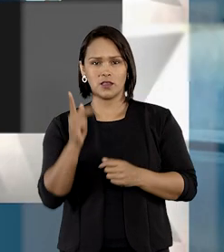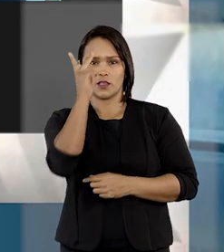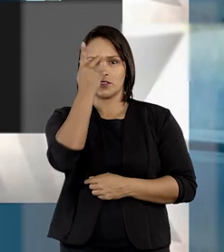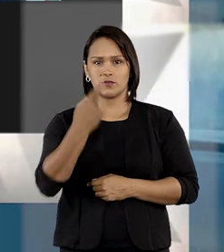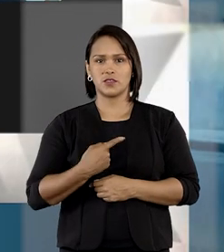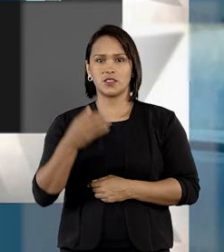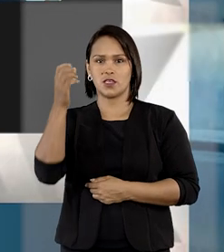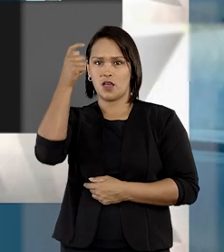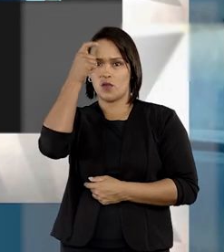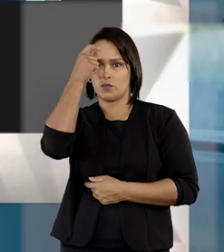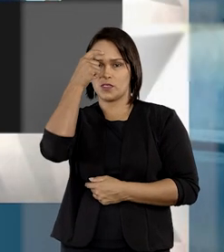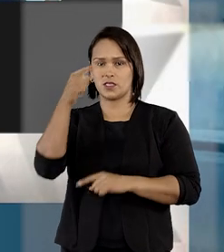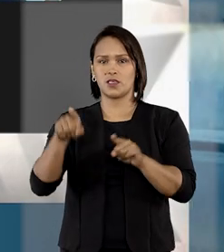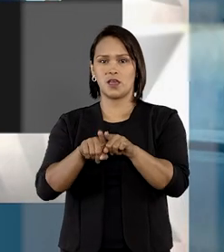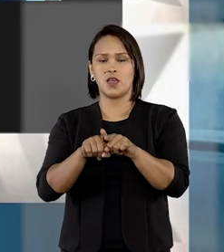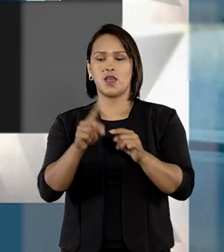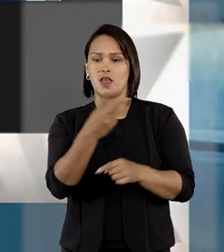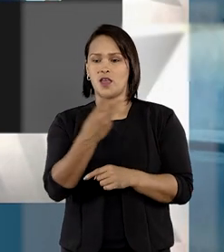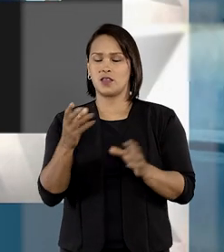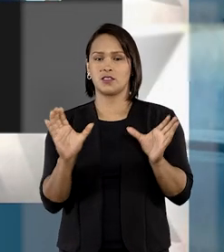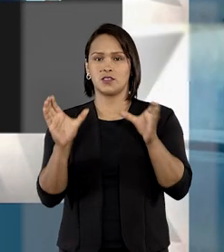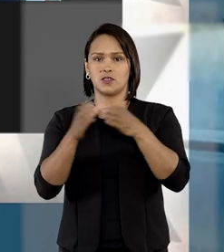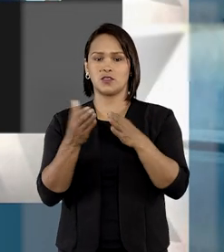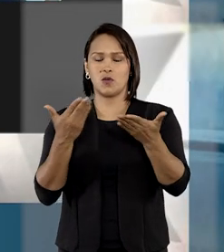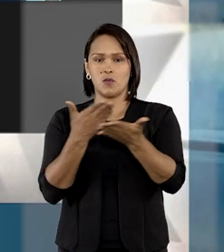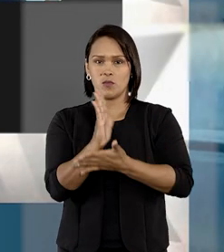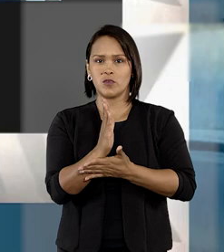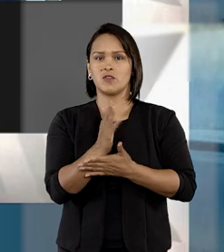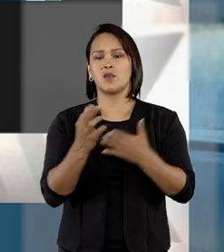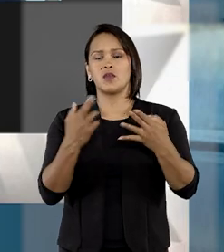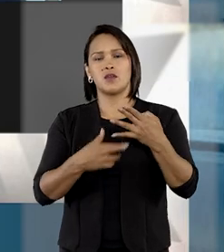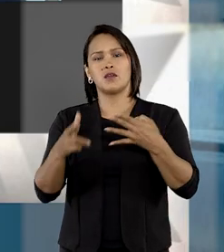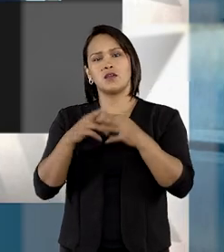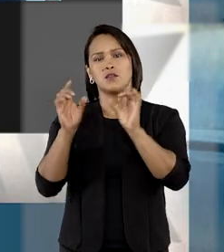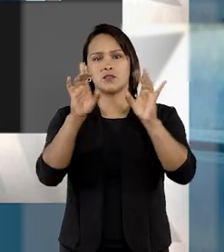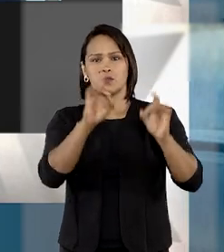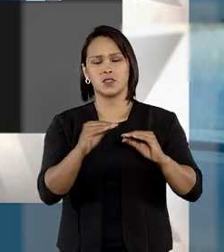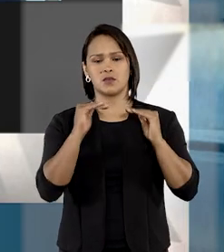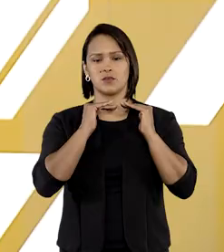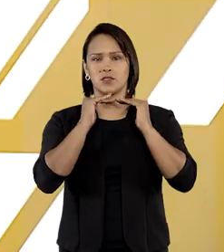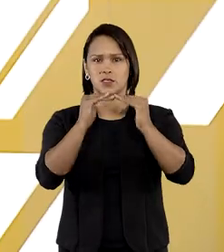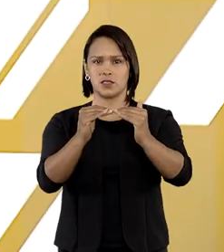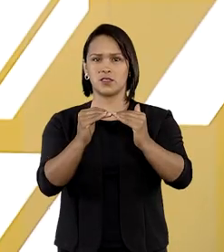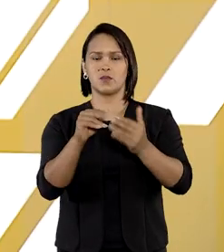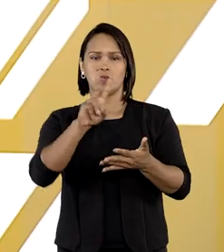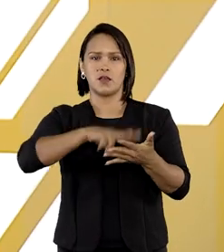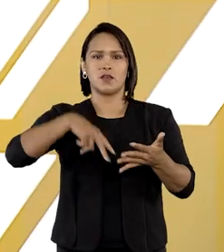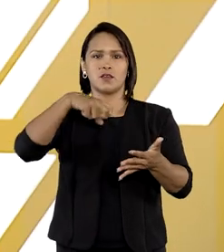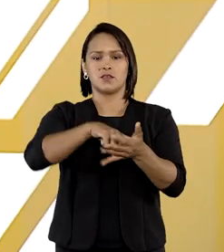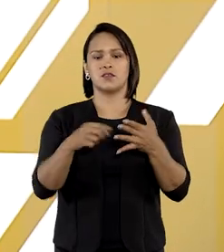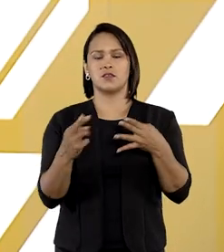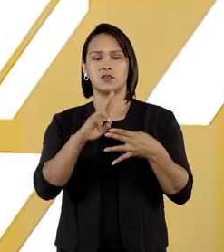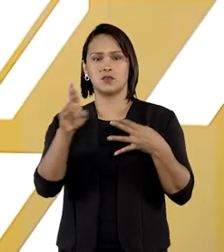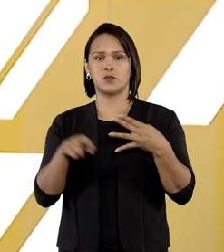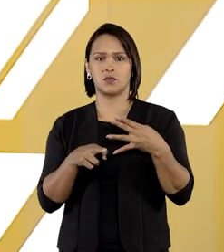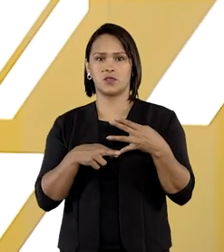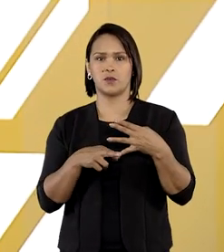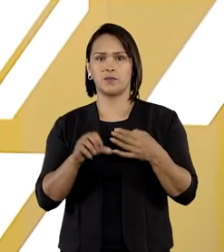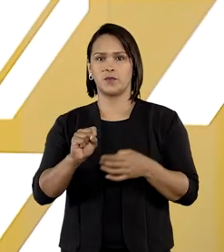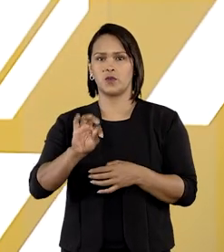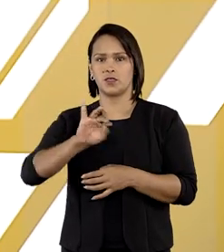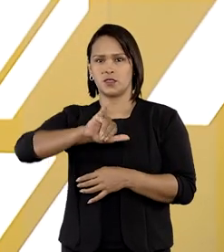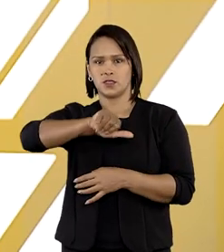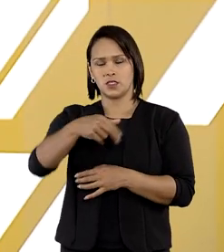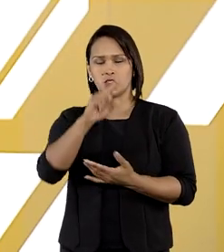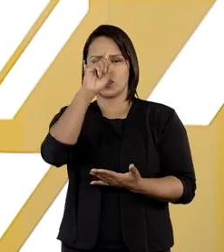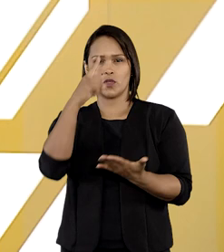sessão, por maioria, deu provimento ao Recurso Especial para restabelecer a sentença de primeiro grau. O STJ definiu a competência